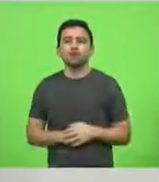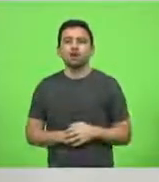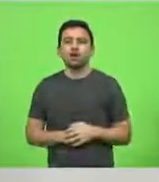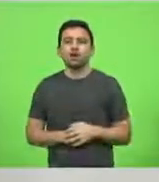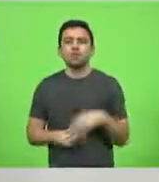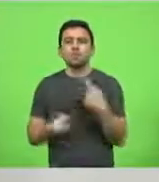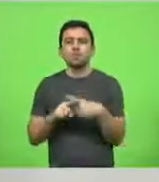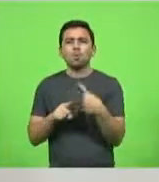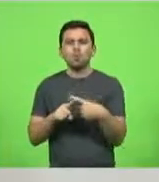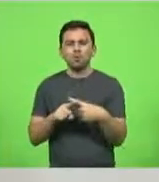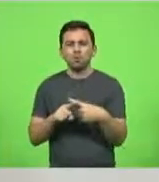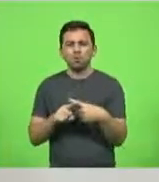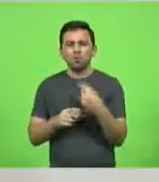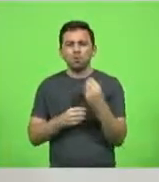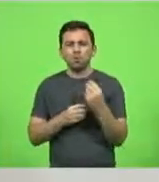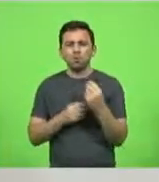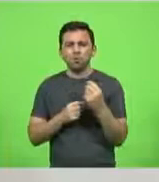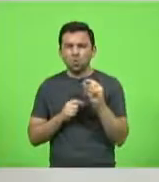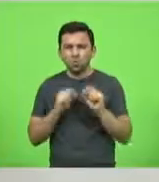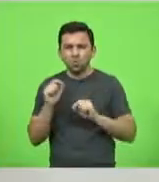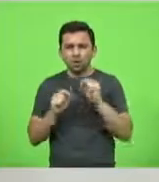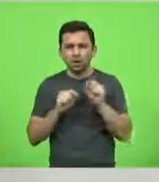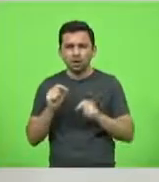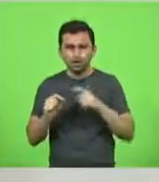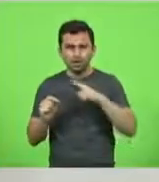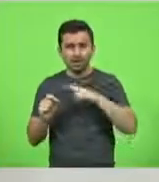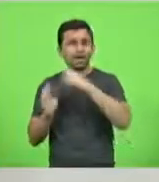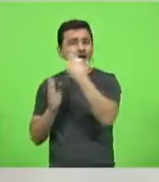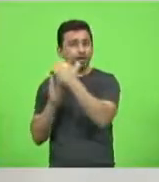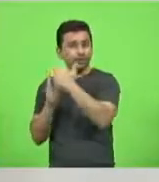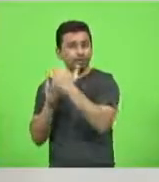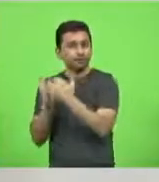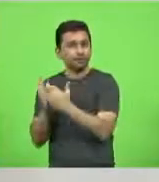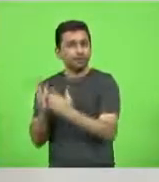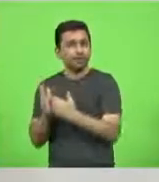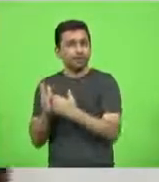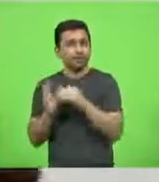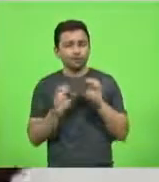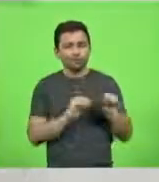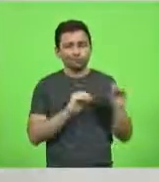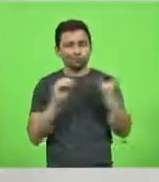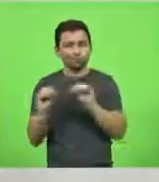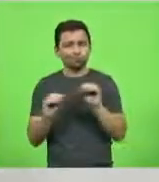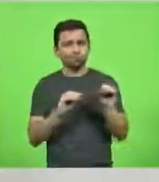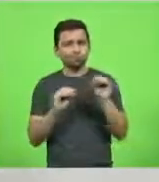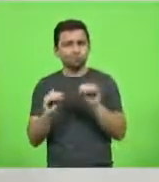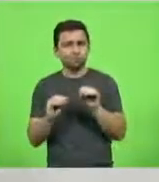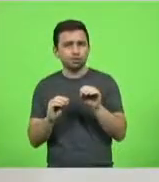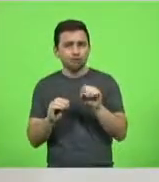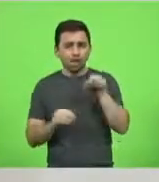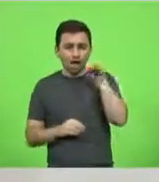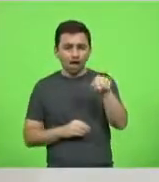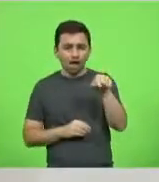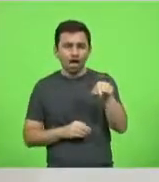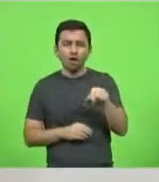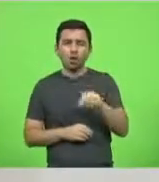tem a distribuição? Peraí, só um pouquinho. Ainda tem a lista das transferências? Ainda estão transferindo o quê? 80 polícias em uma região?